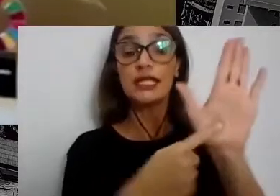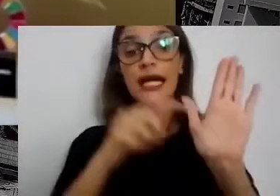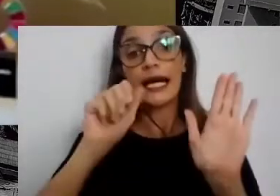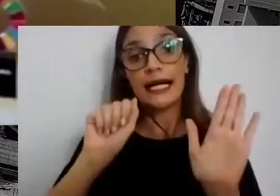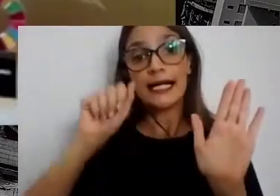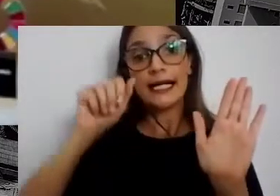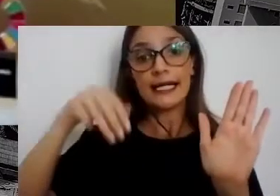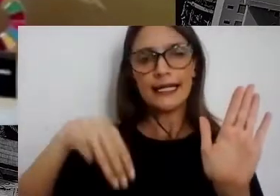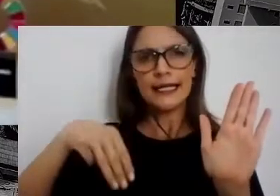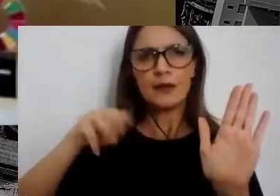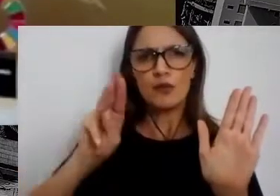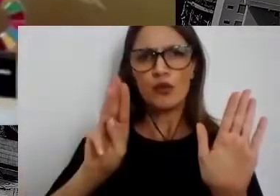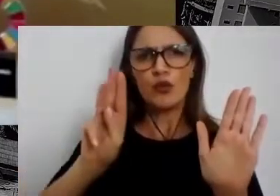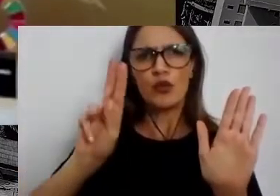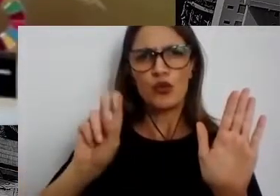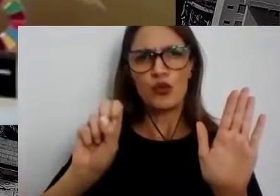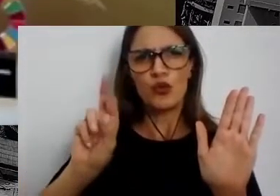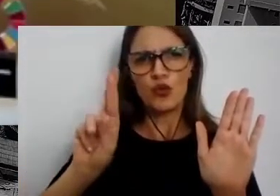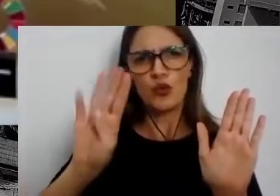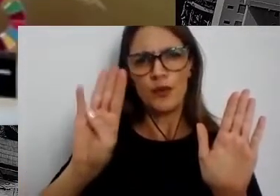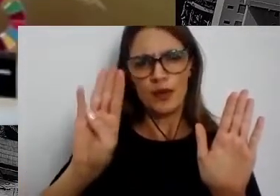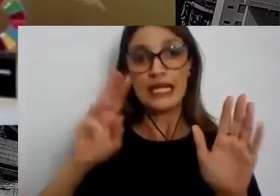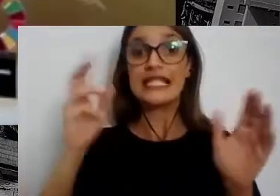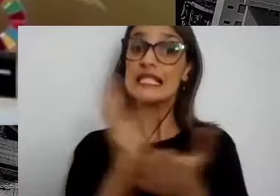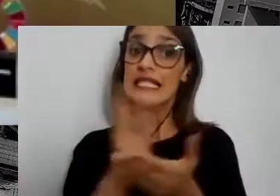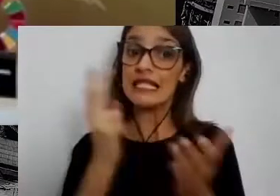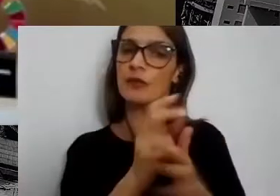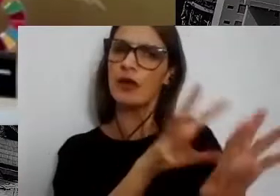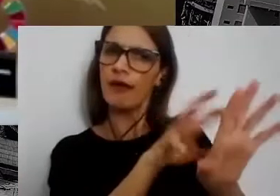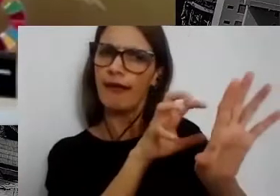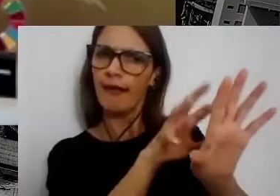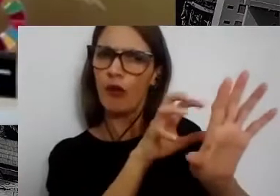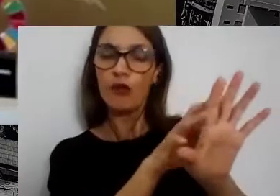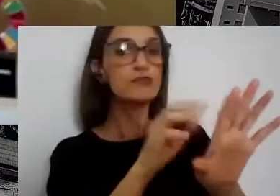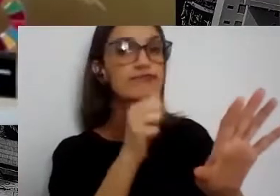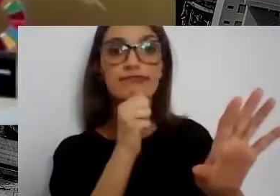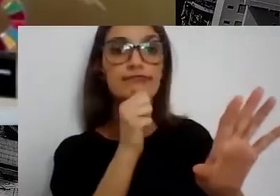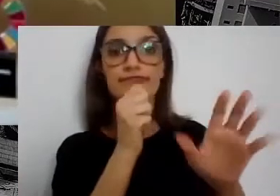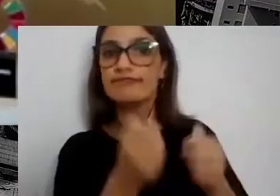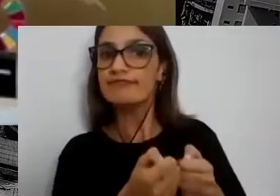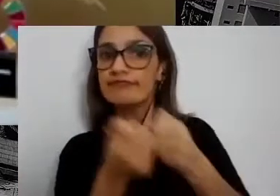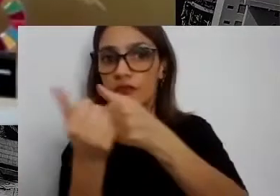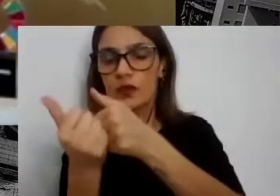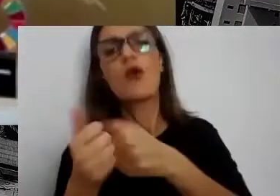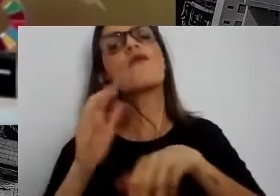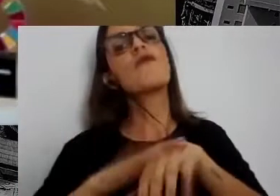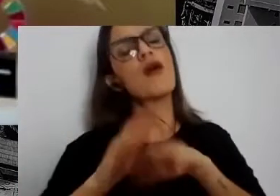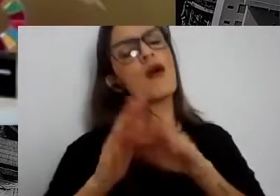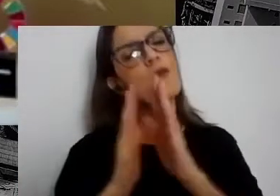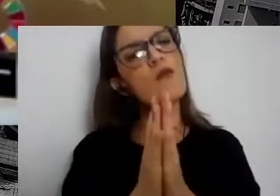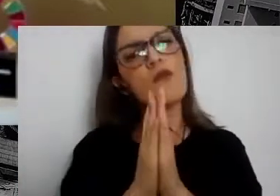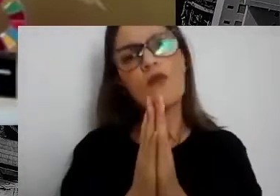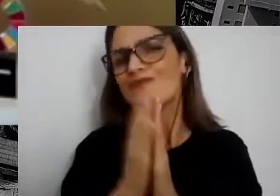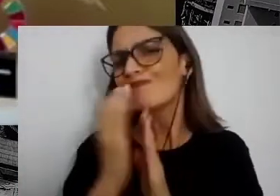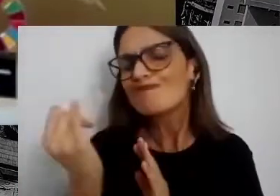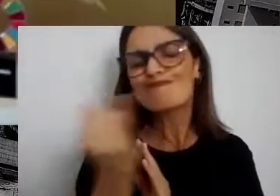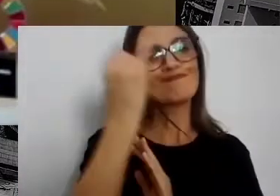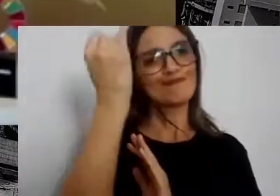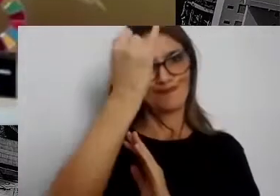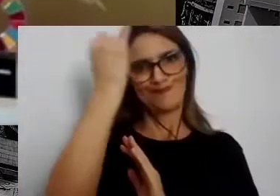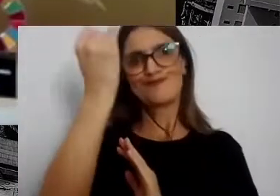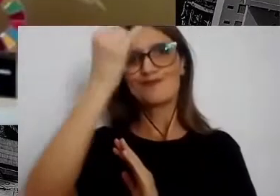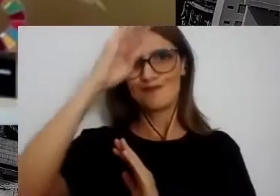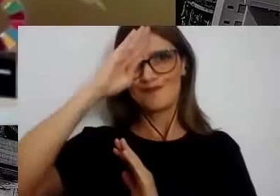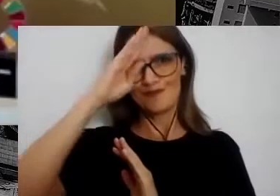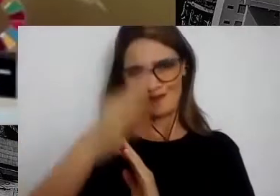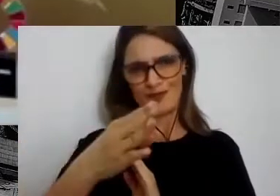olho sempre que esse QR code estiver na tela. Se você ainda não fez a sua doação, faça. Ela é fundamental para o sucesso